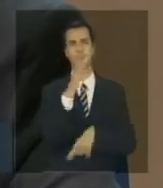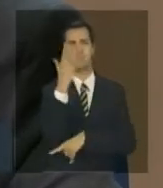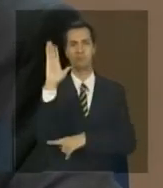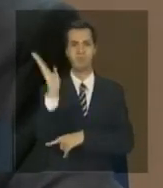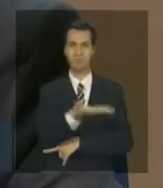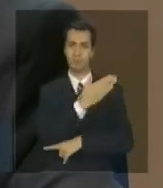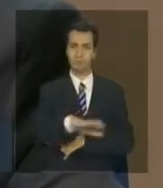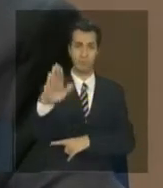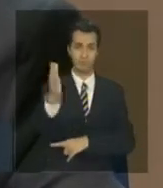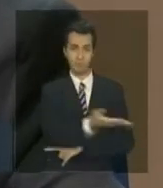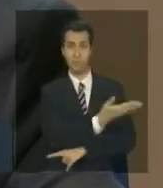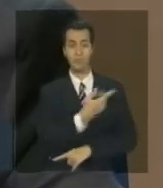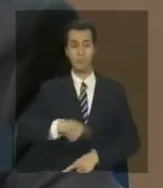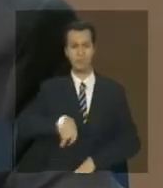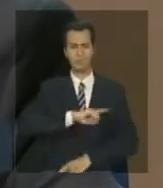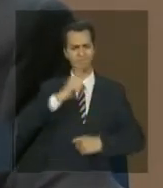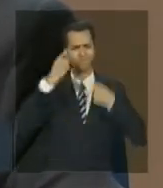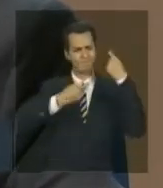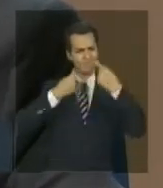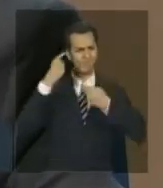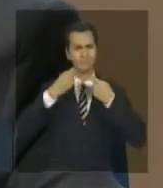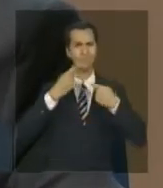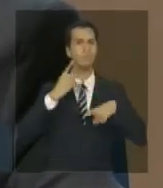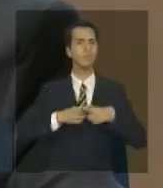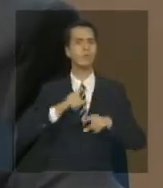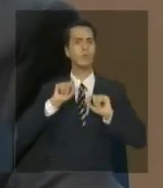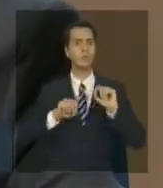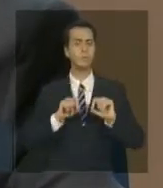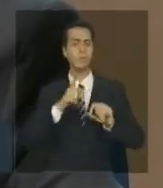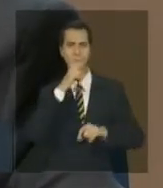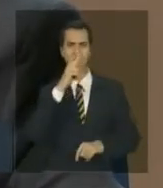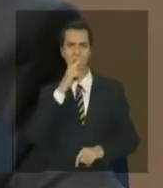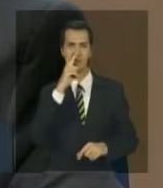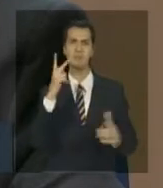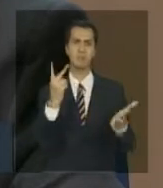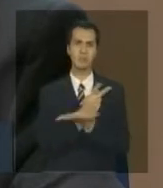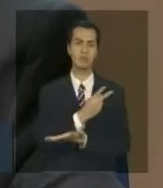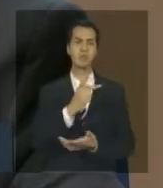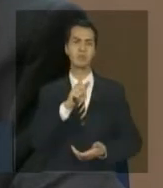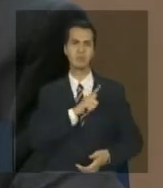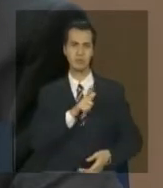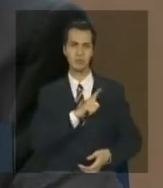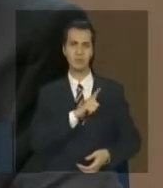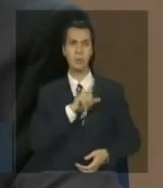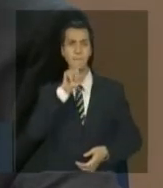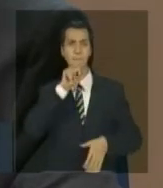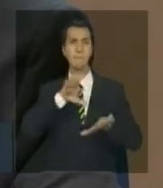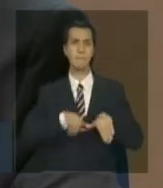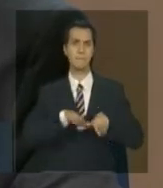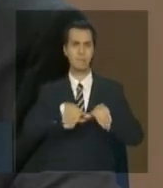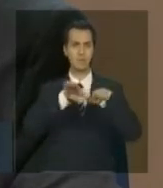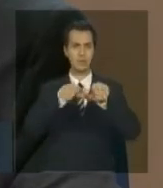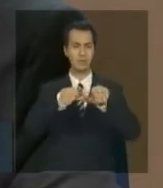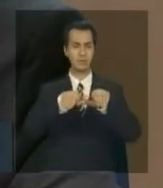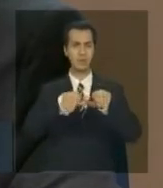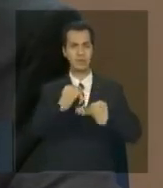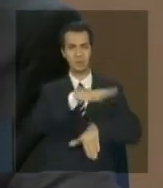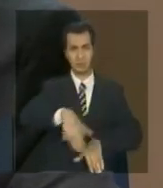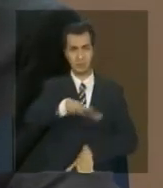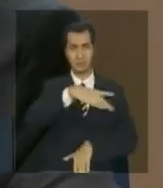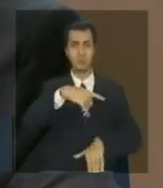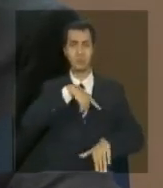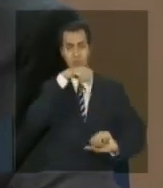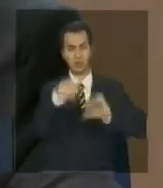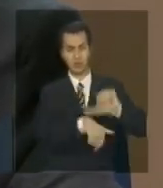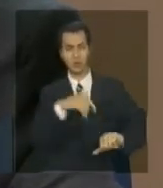preocupante e significa a conversão de vegetação nativa de pantanal principalmente para pastos